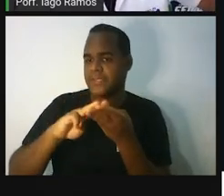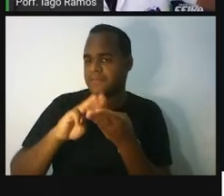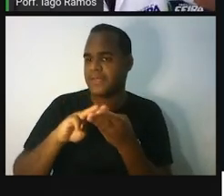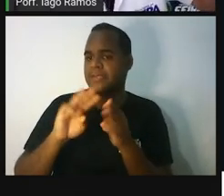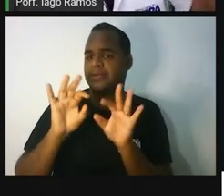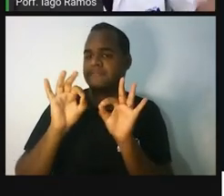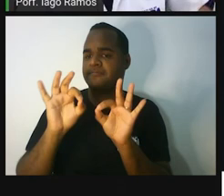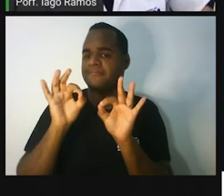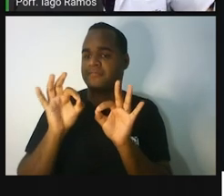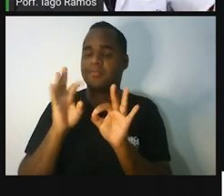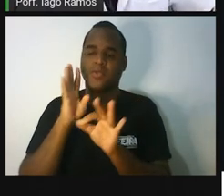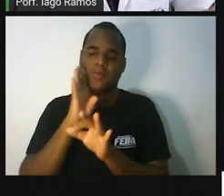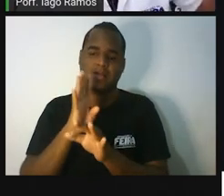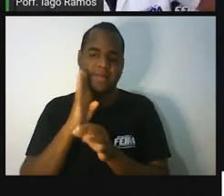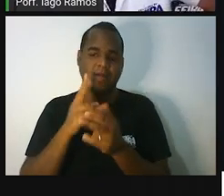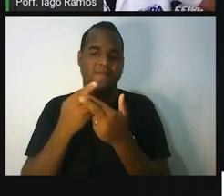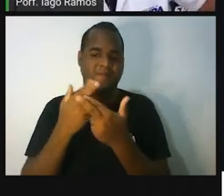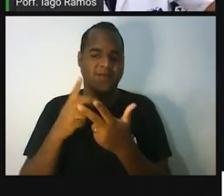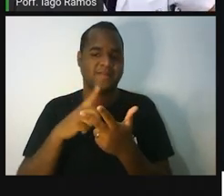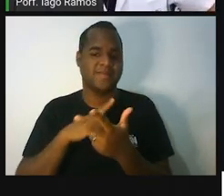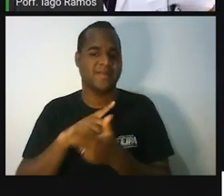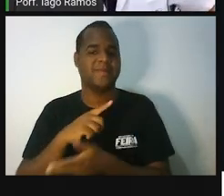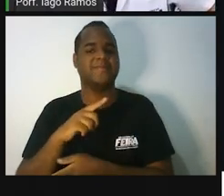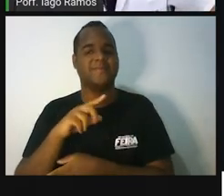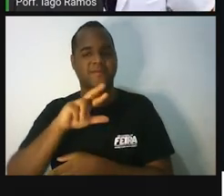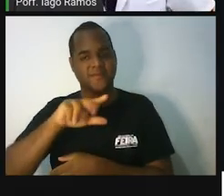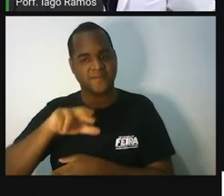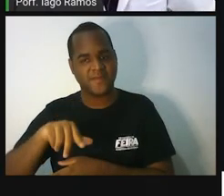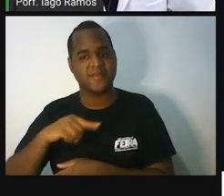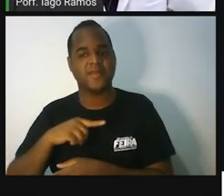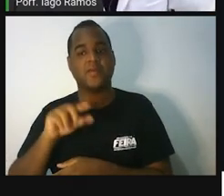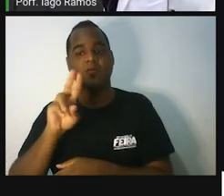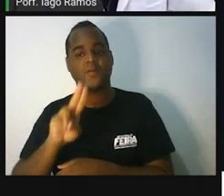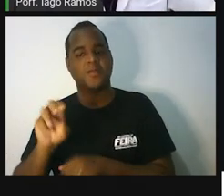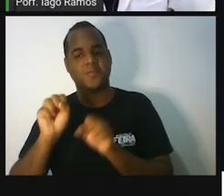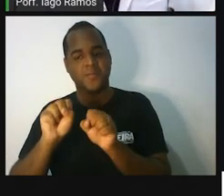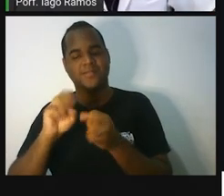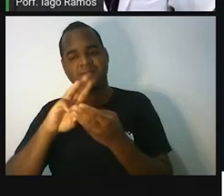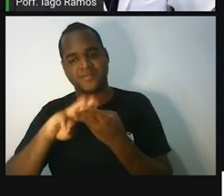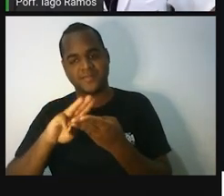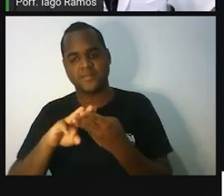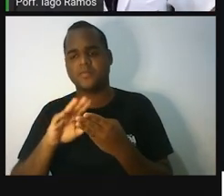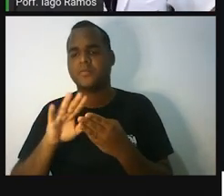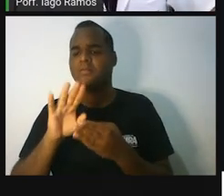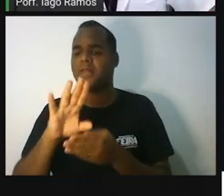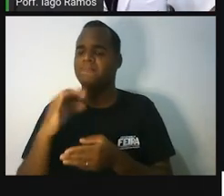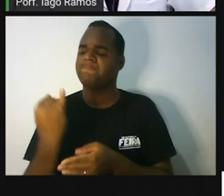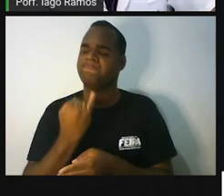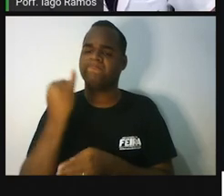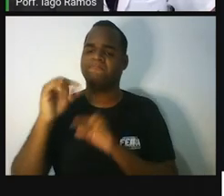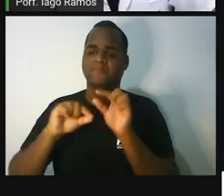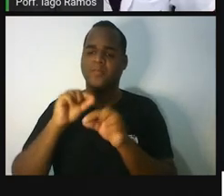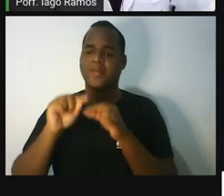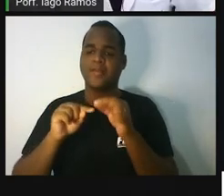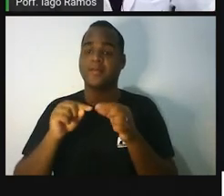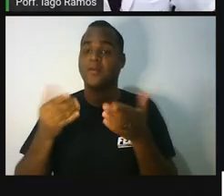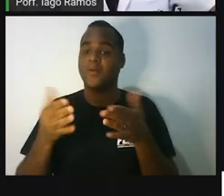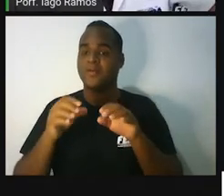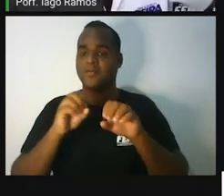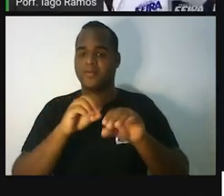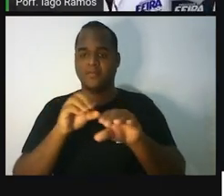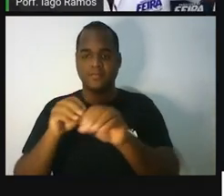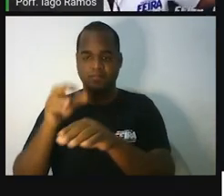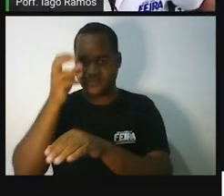show. Dá pra fazer muita coisa legal. Muitos outros truques. Usando matemática. Certo? E o que é que foi importante pra essa nossa